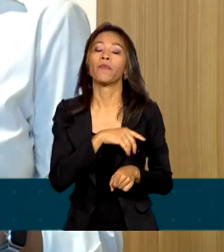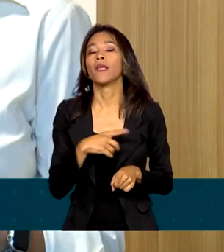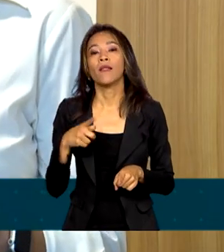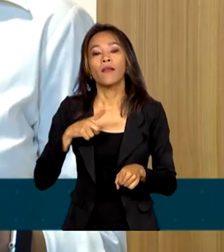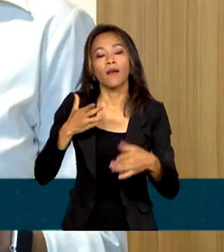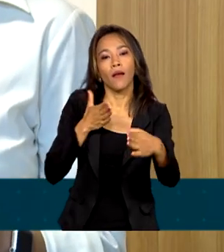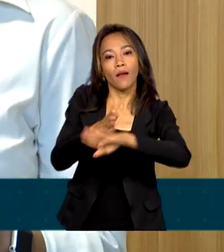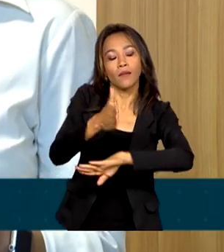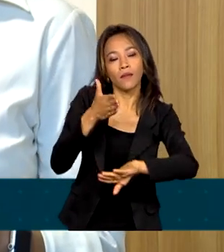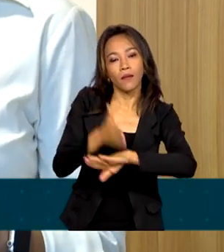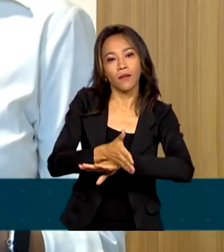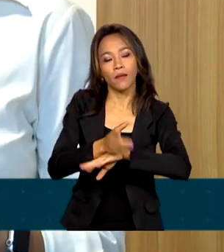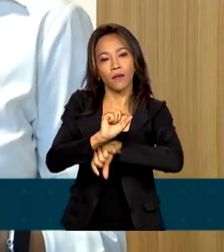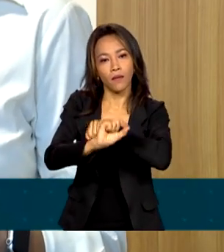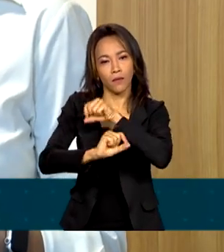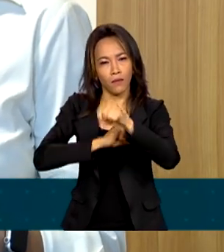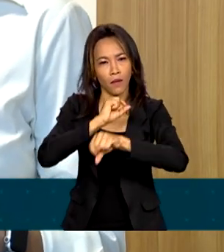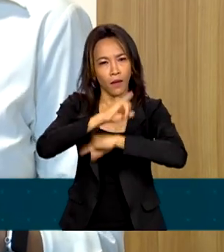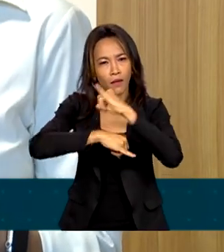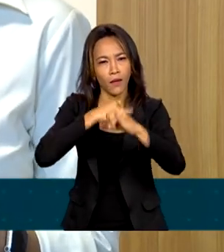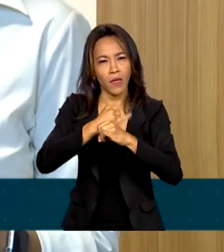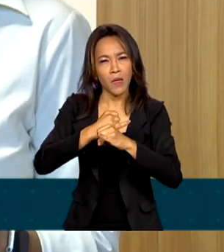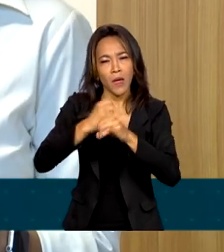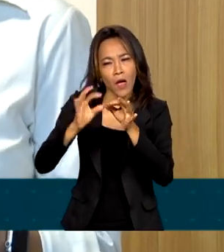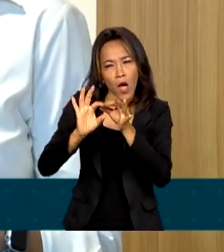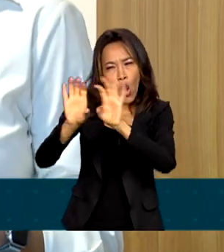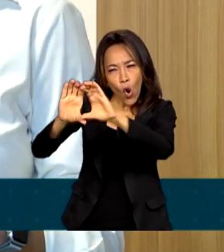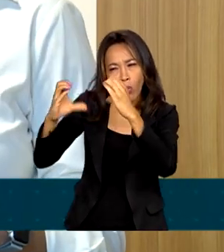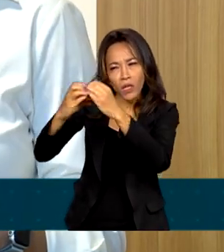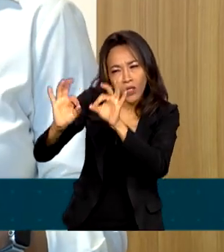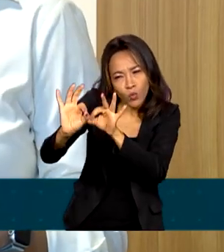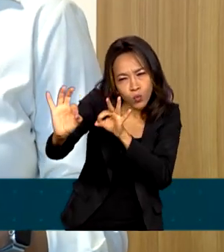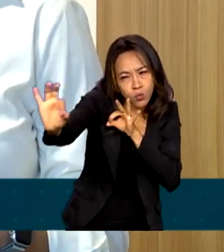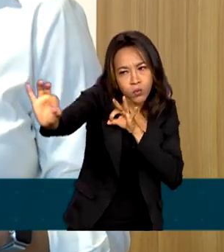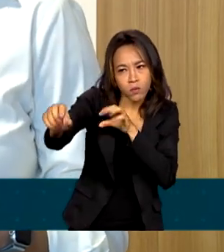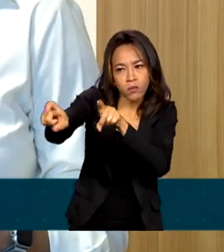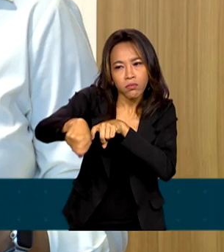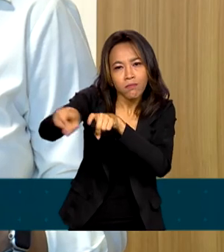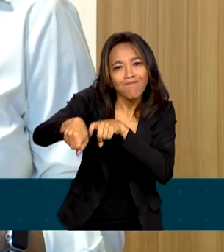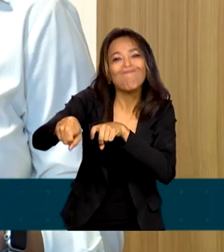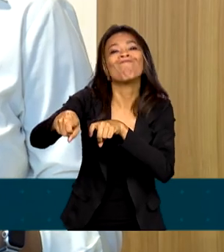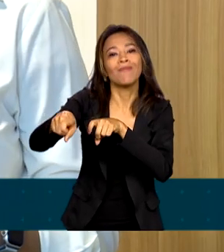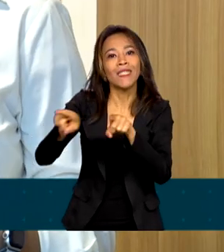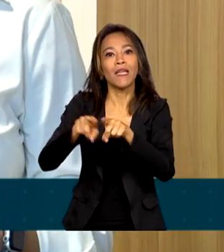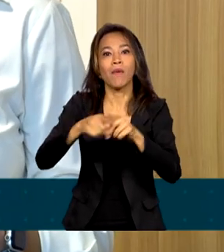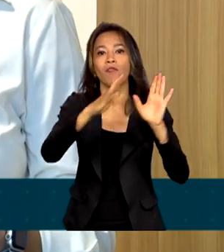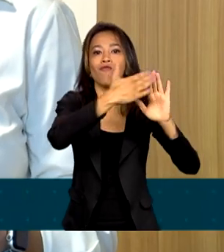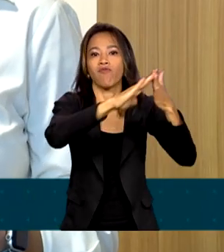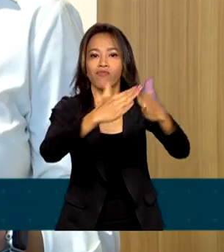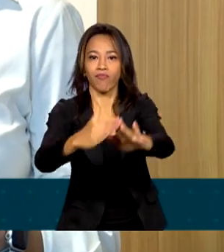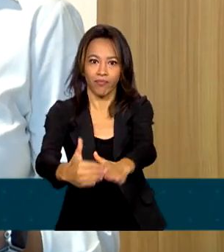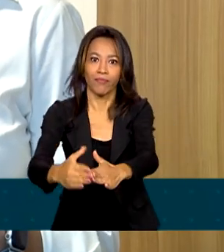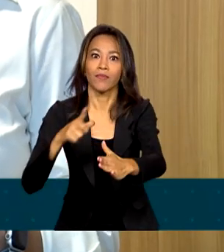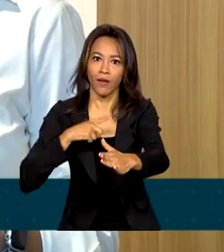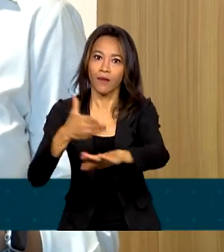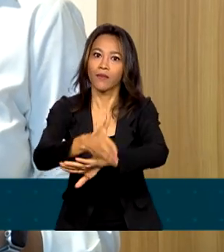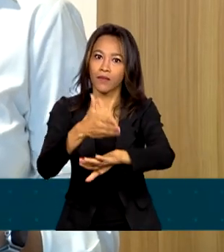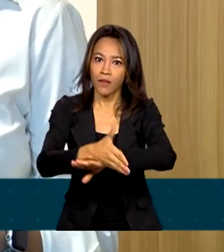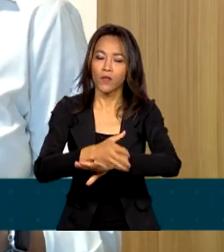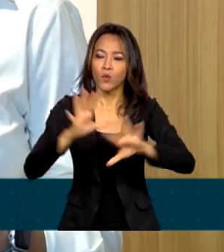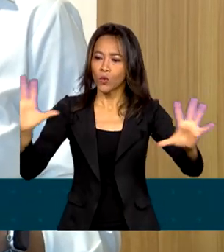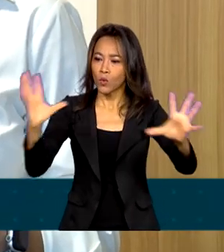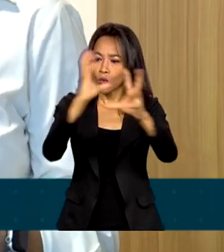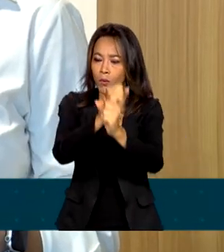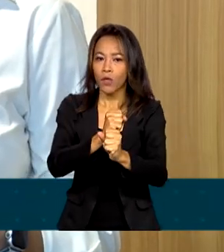acesso livre à internet para comunidades afastadas, em áreas rurais e nas periferias das cidades. Ao todo,